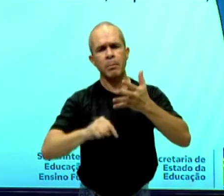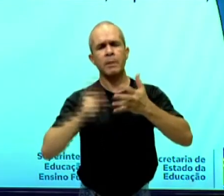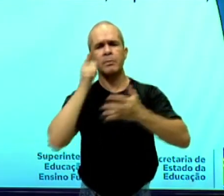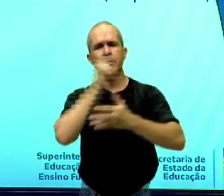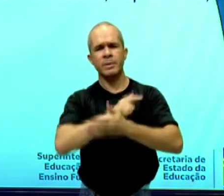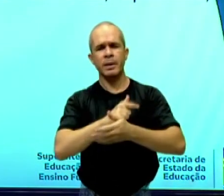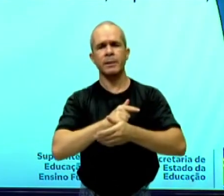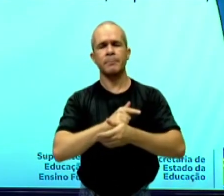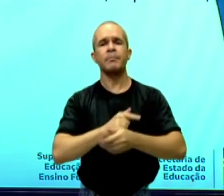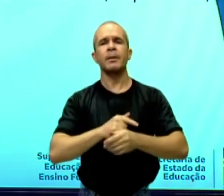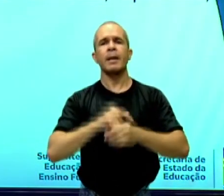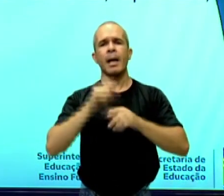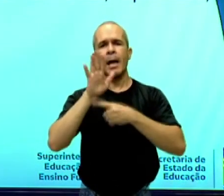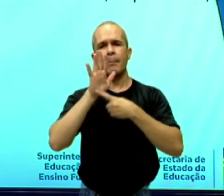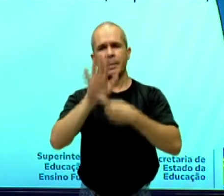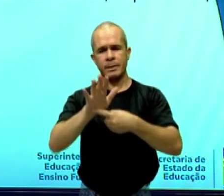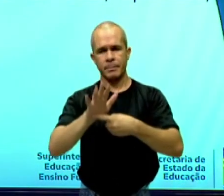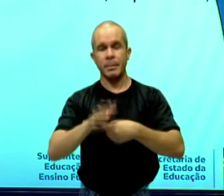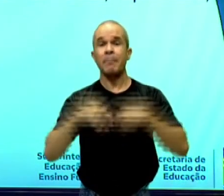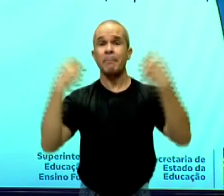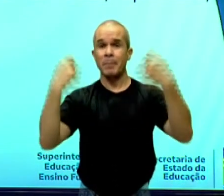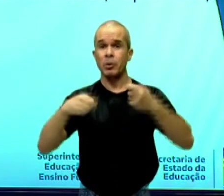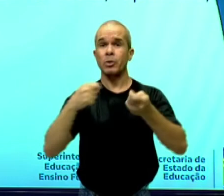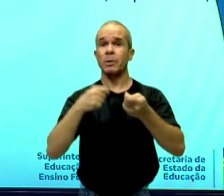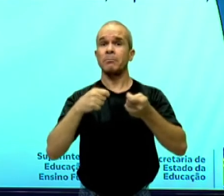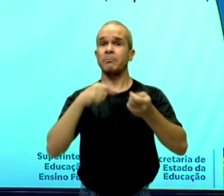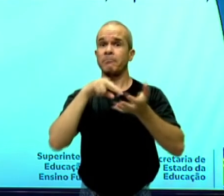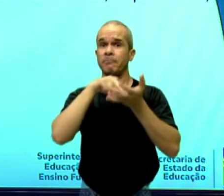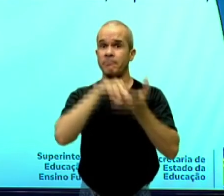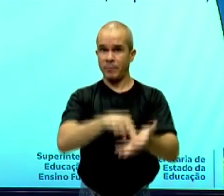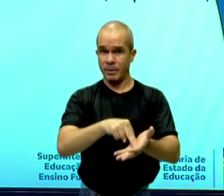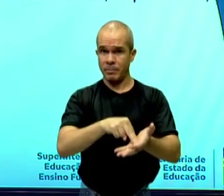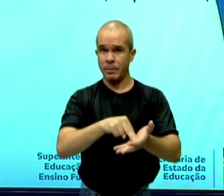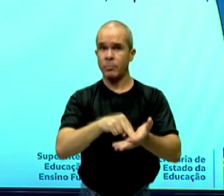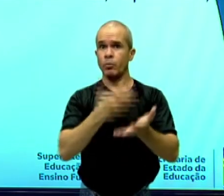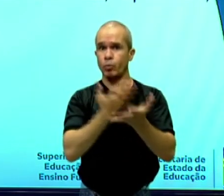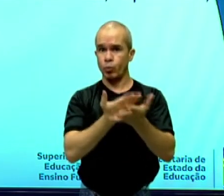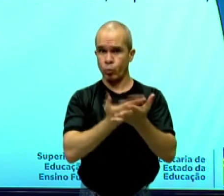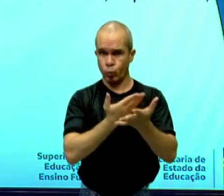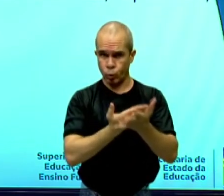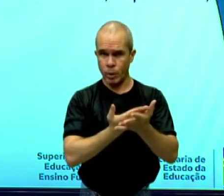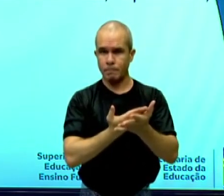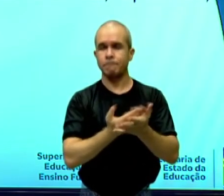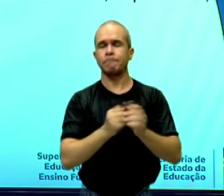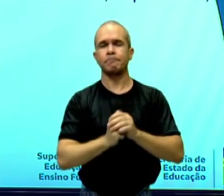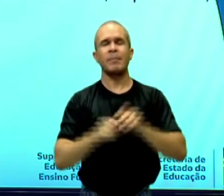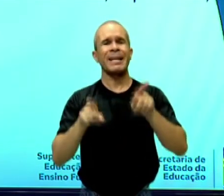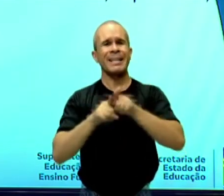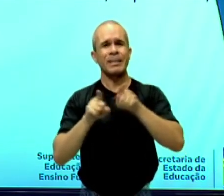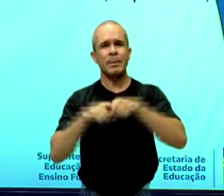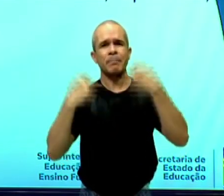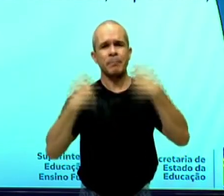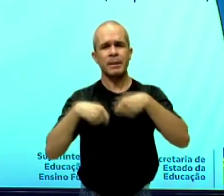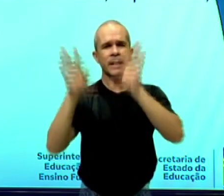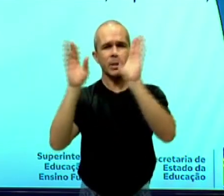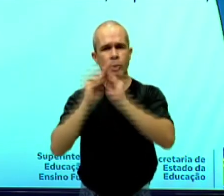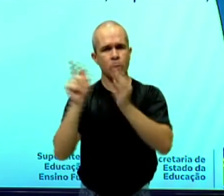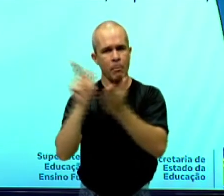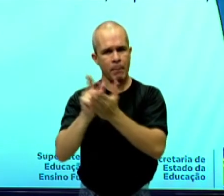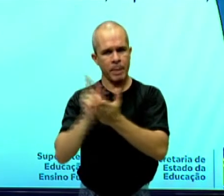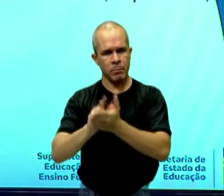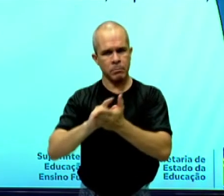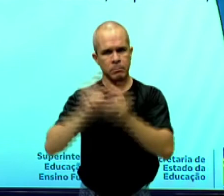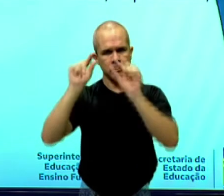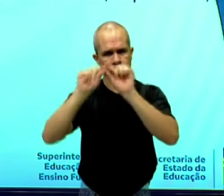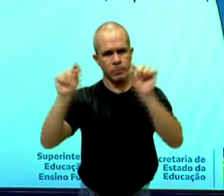é importante que eu domine um assunto que será abordado, produza um esquema contendo as informações sucintas para